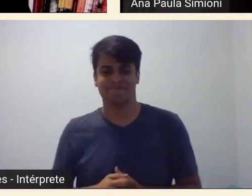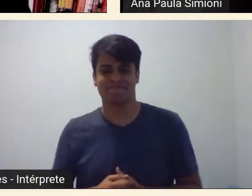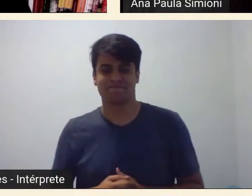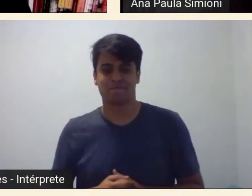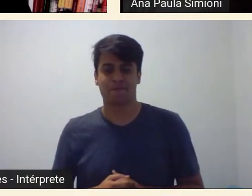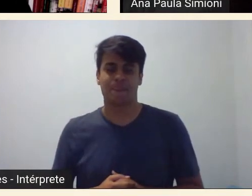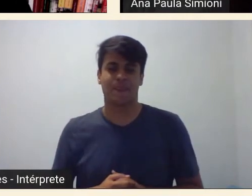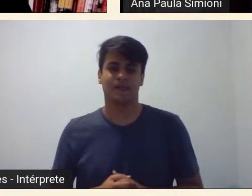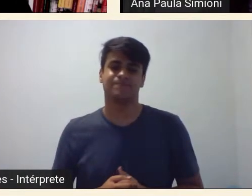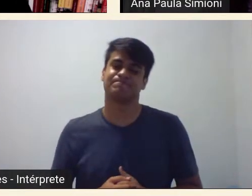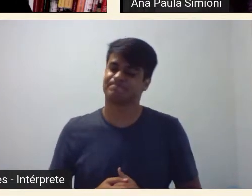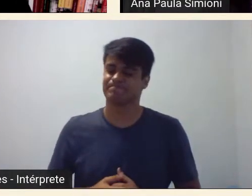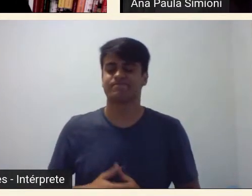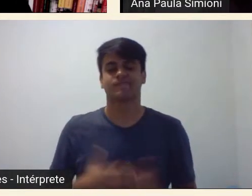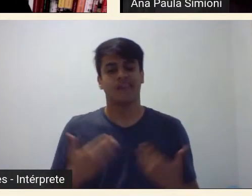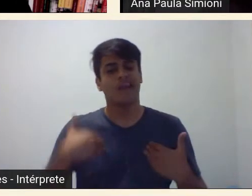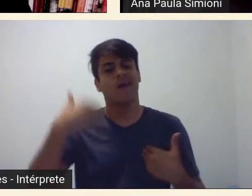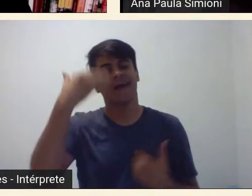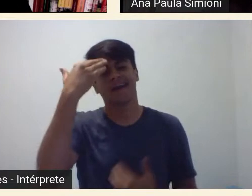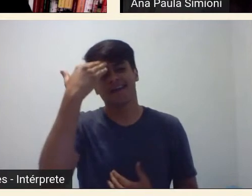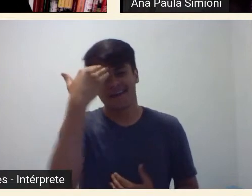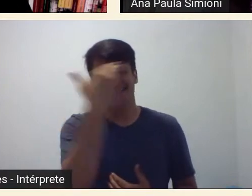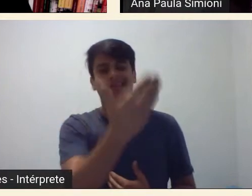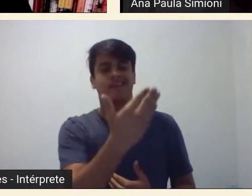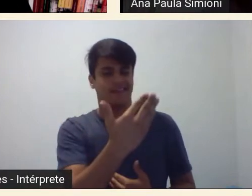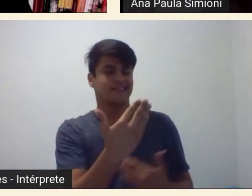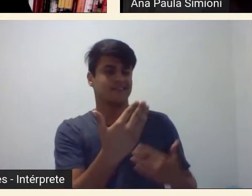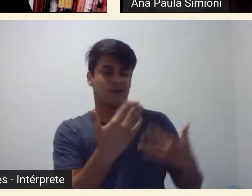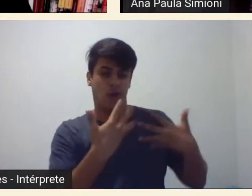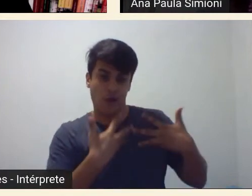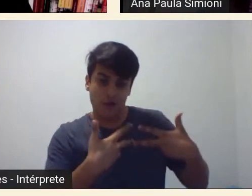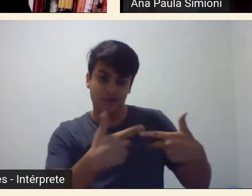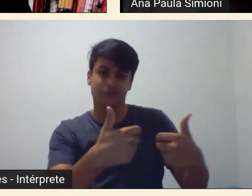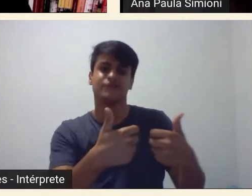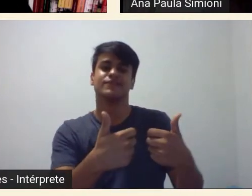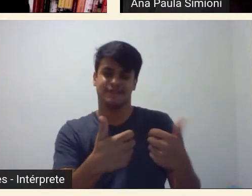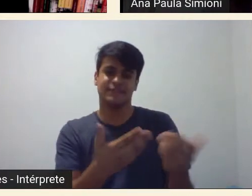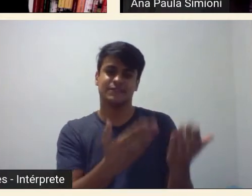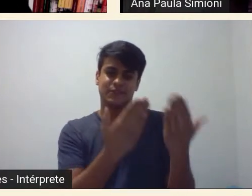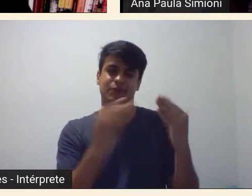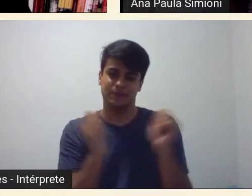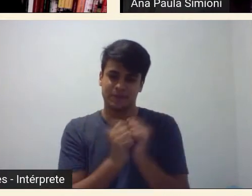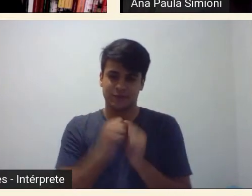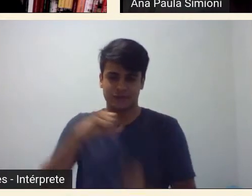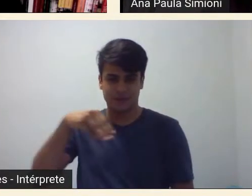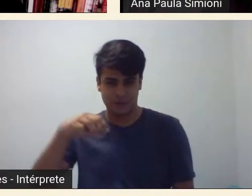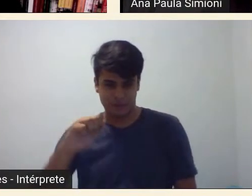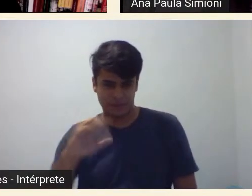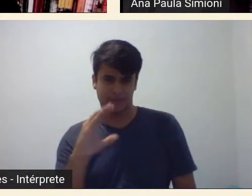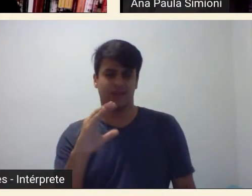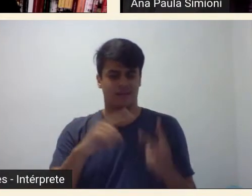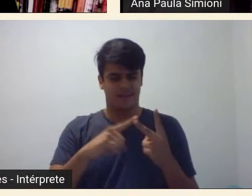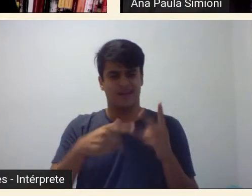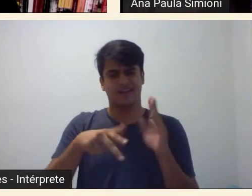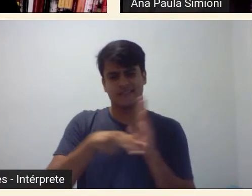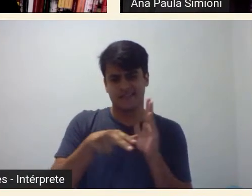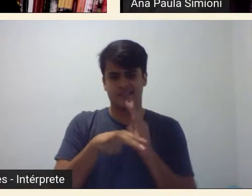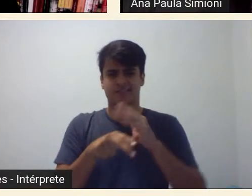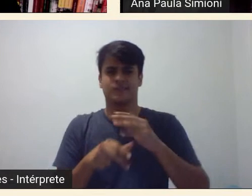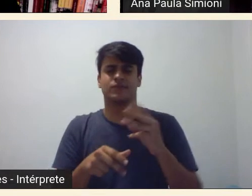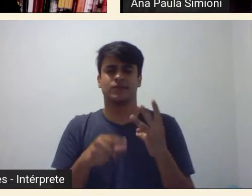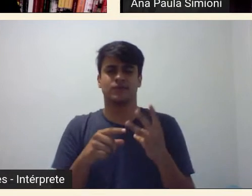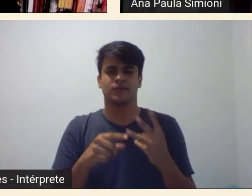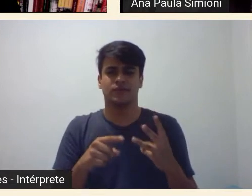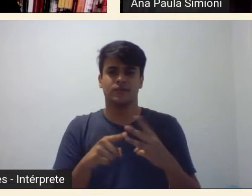Ah, eu que agradeço muito, Elô, pelo convite, da sua parte do MAC, das três instituições envolvidas, né, da